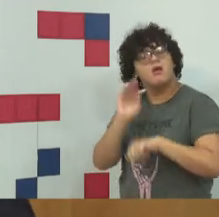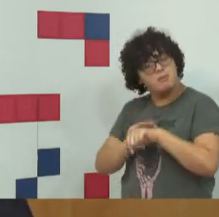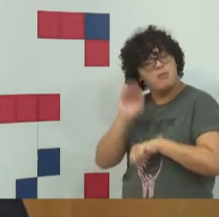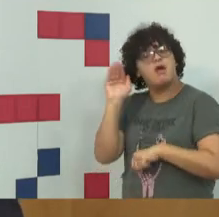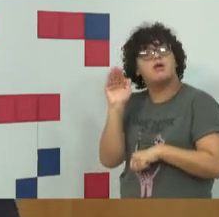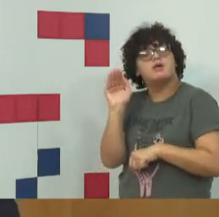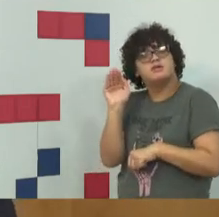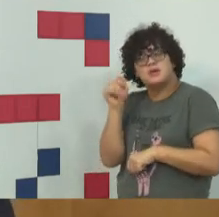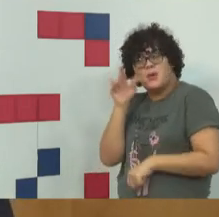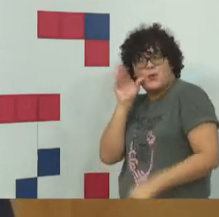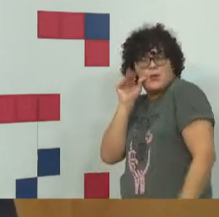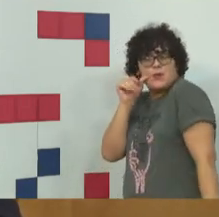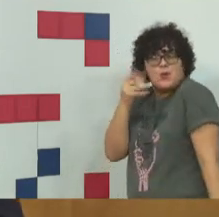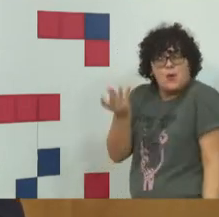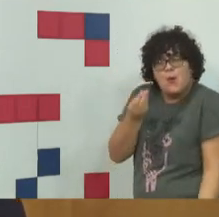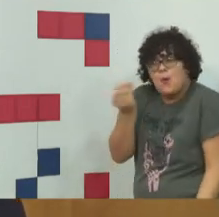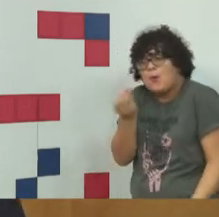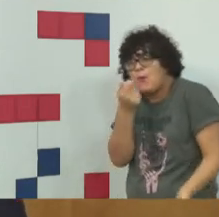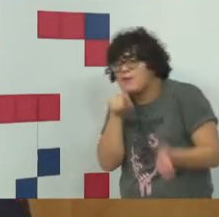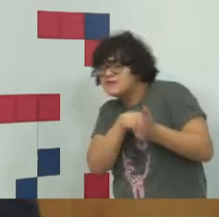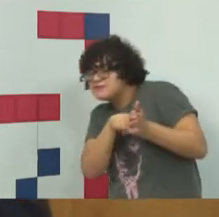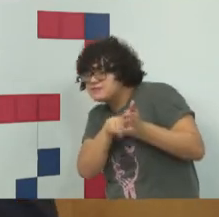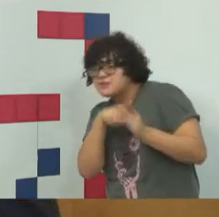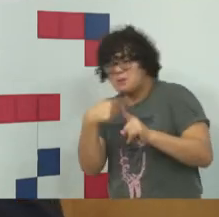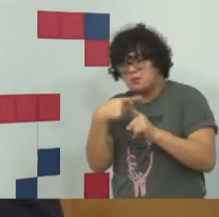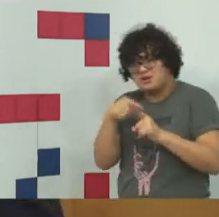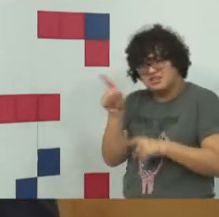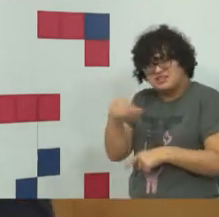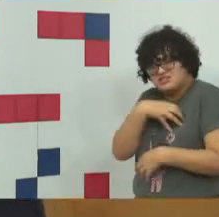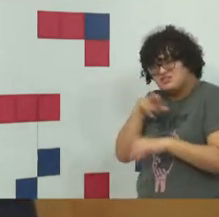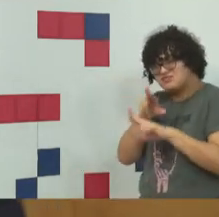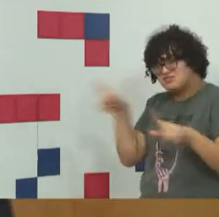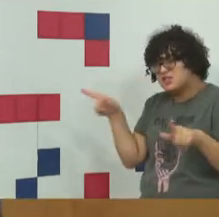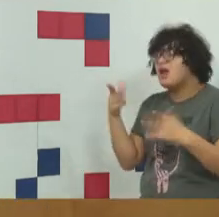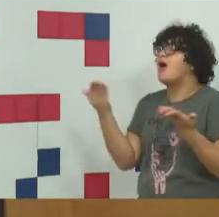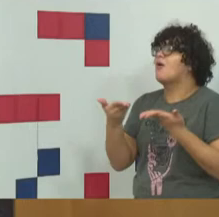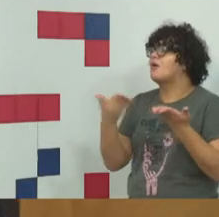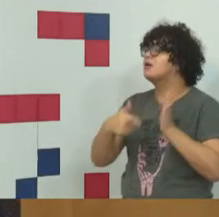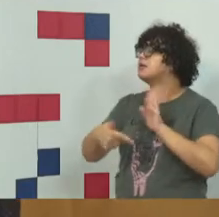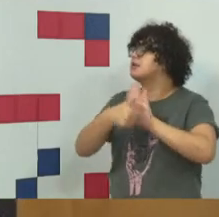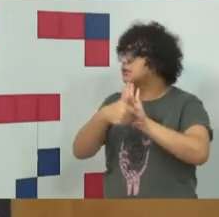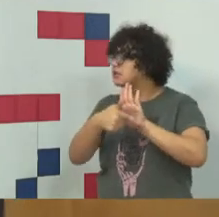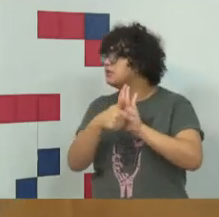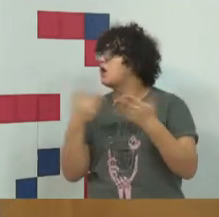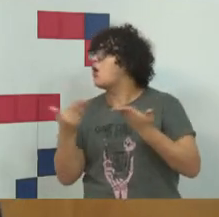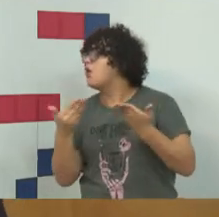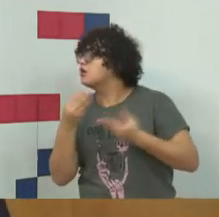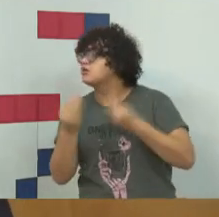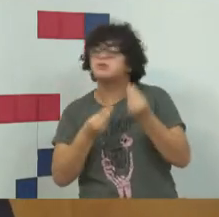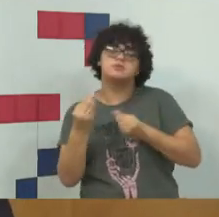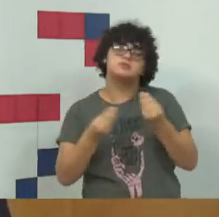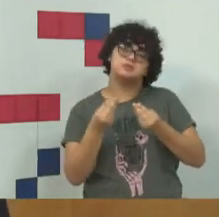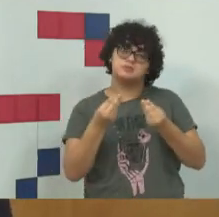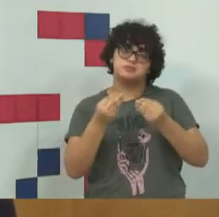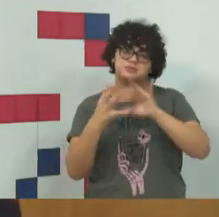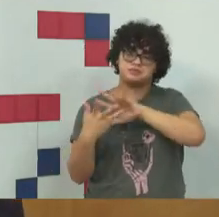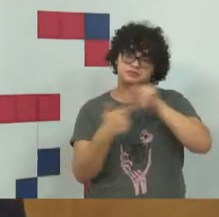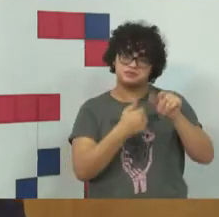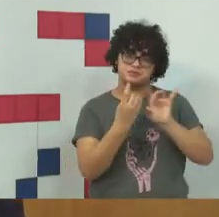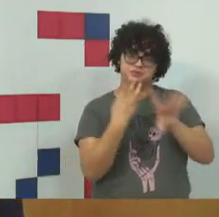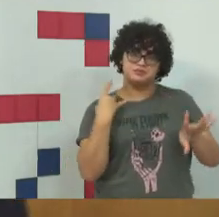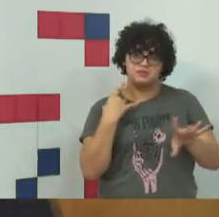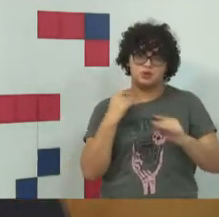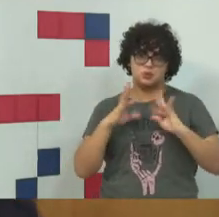mais curioso de se investigar, porque é o ambiente, o crime praticado em ambiente virtual, todo mundo tem dúvida